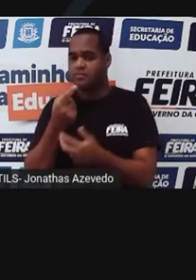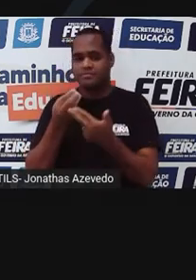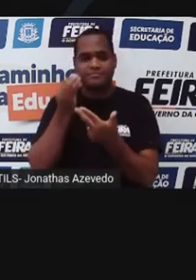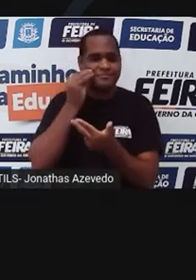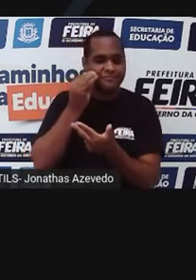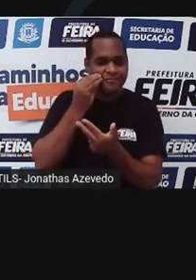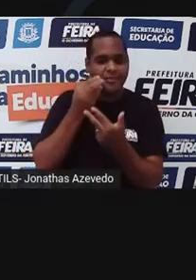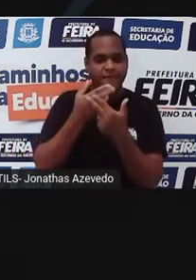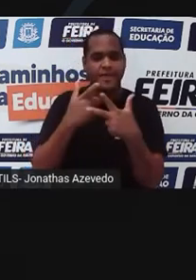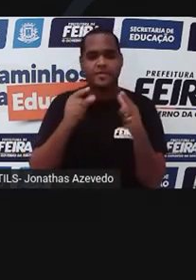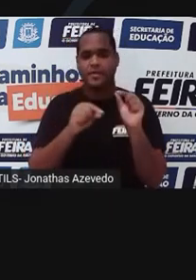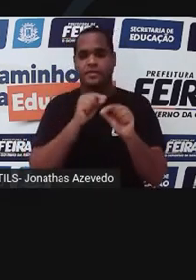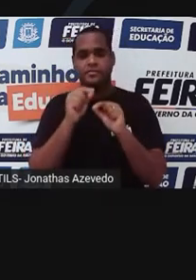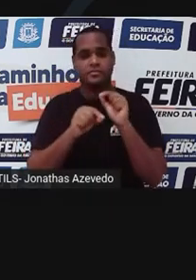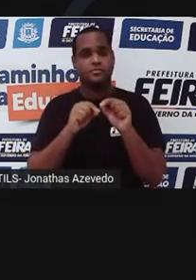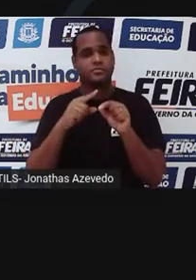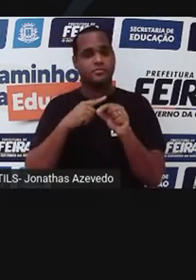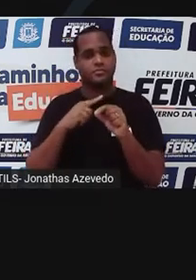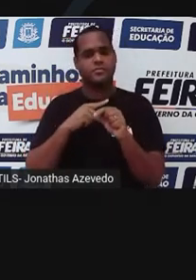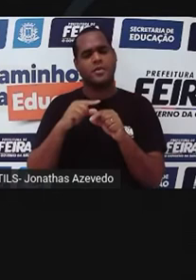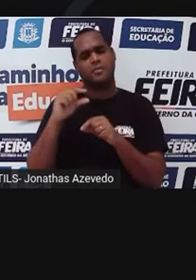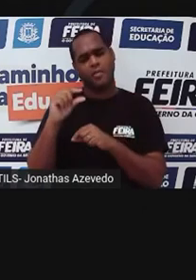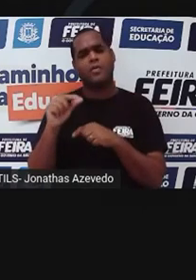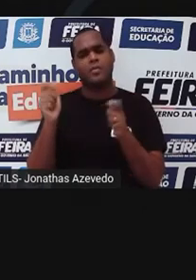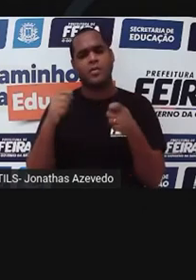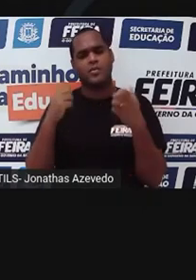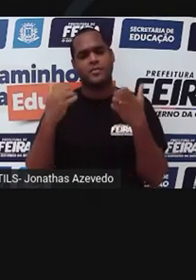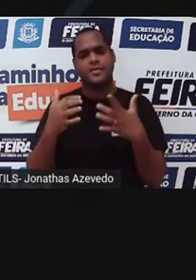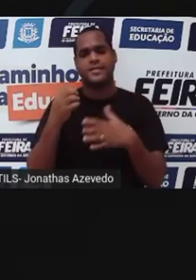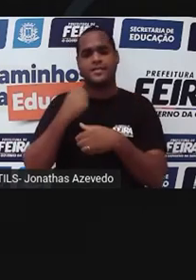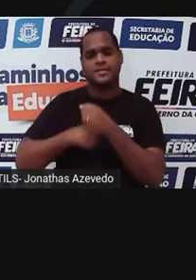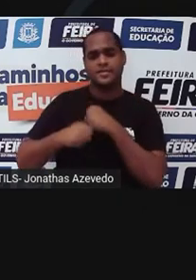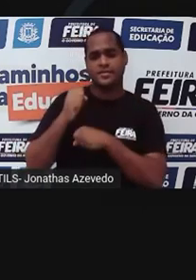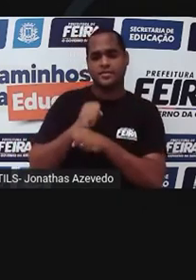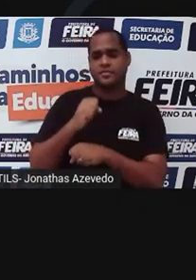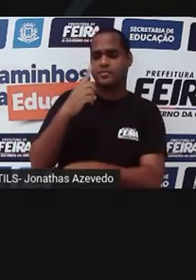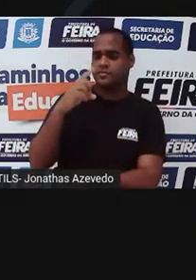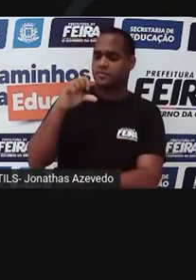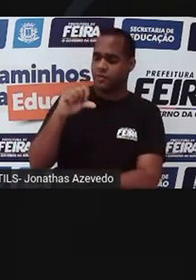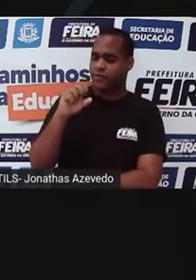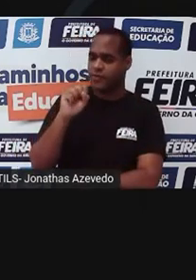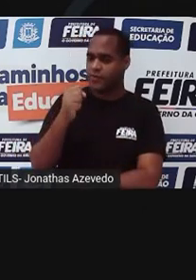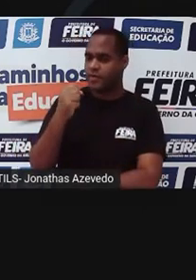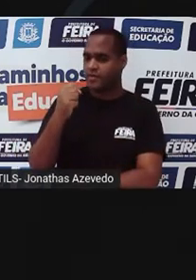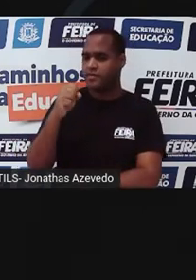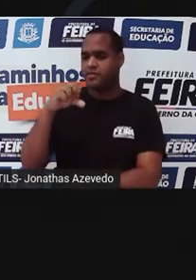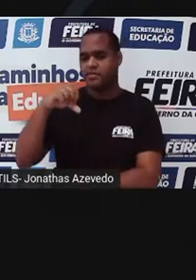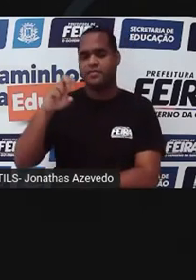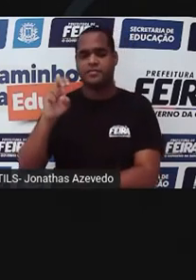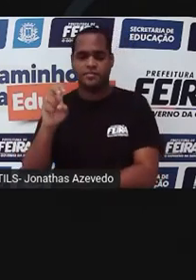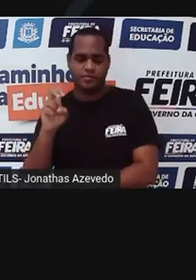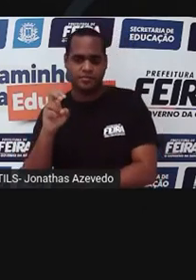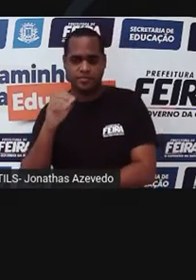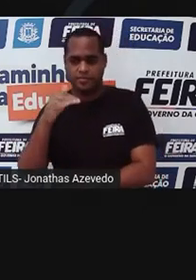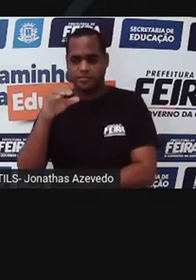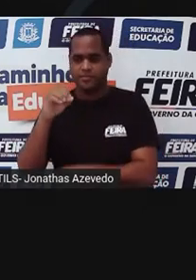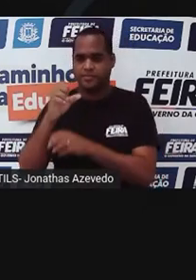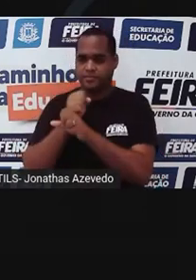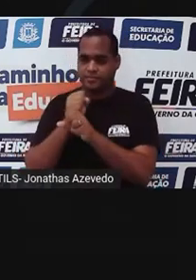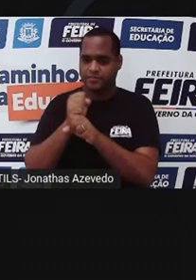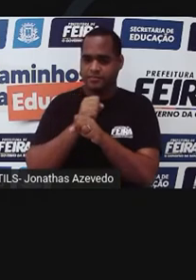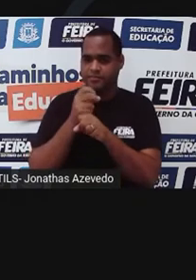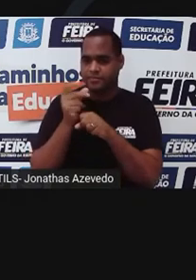AIDS. Mas o impacto do AZT foi pequeno. Aí, em 1995, dez anos depois,